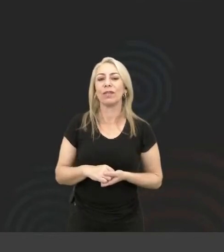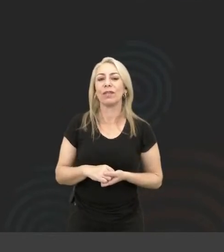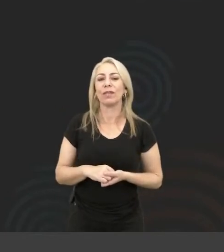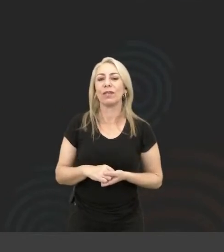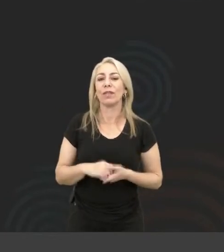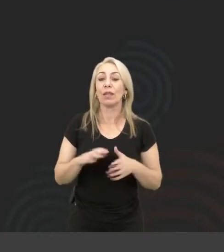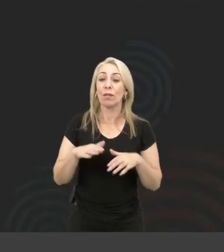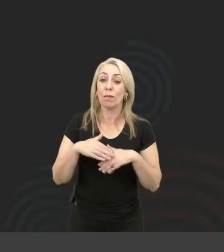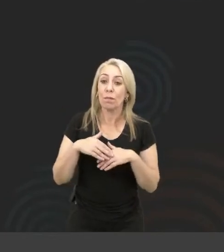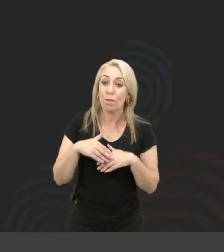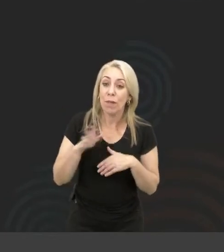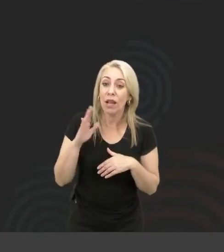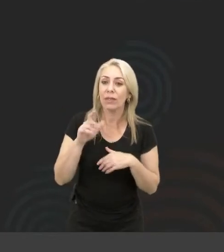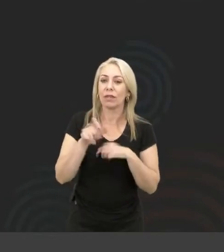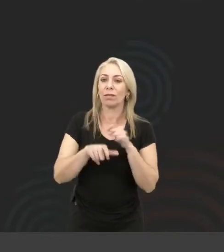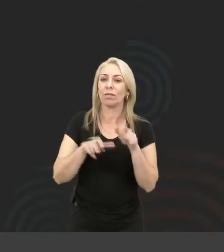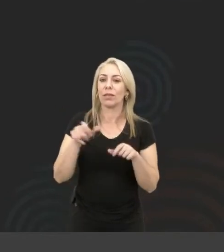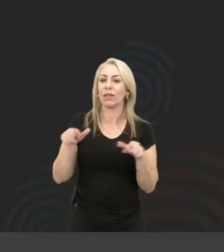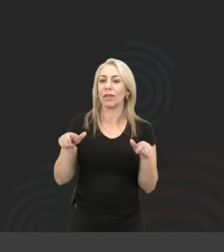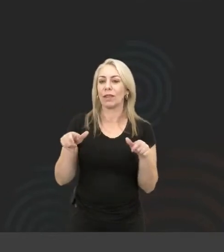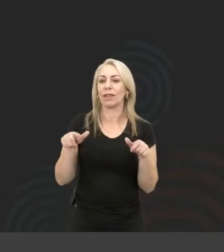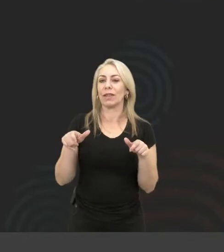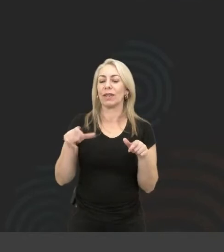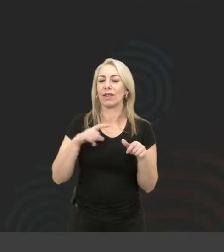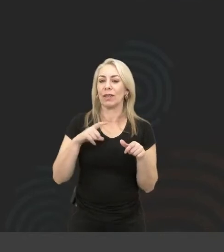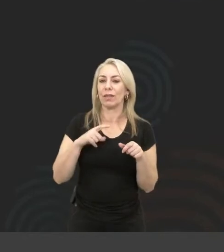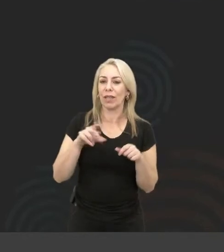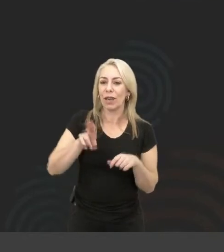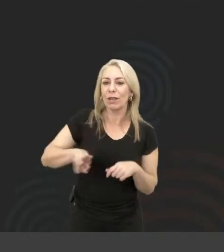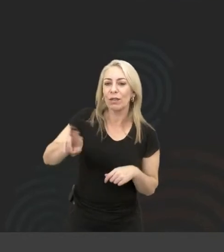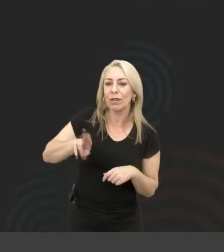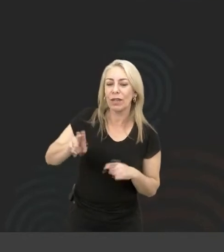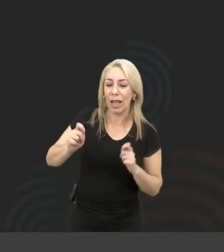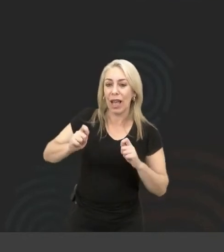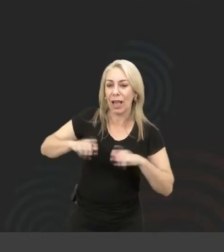quanto mais pessoas puderem usar,